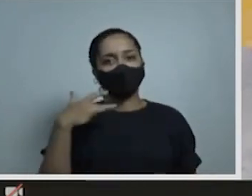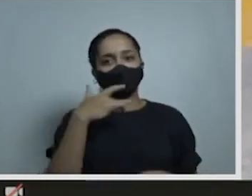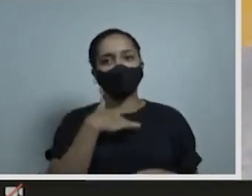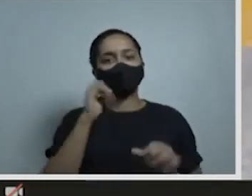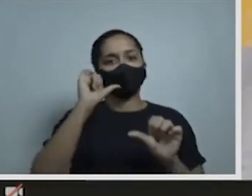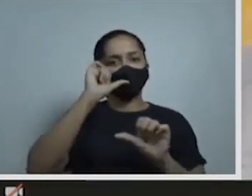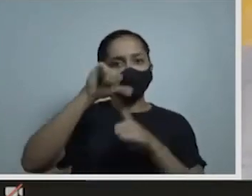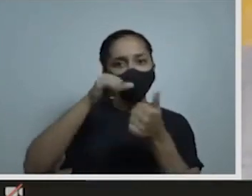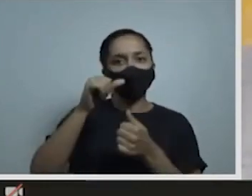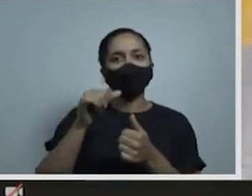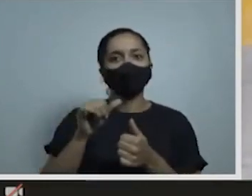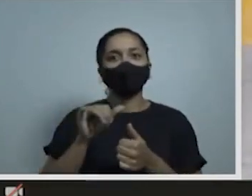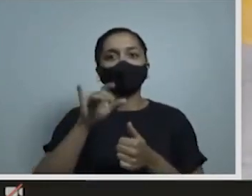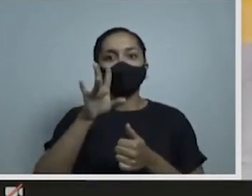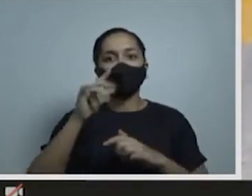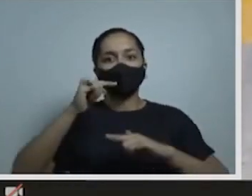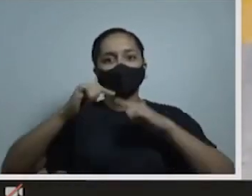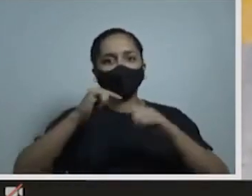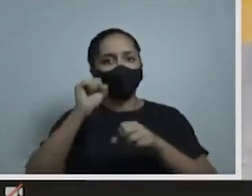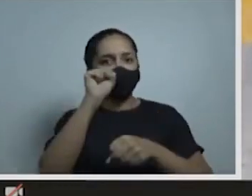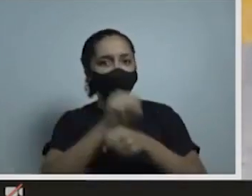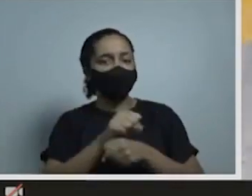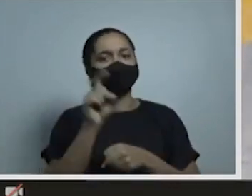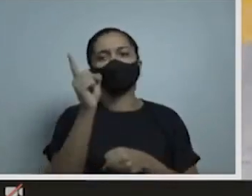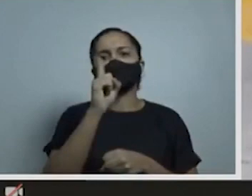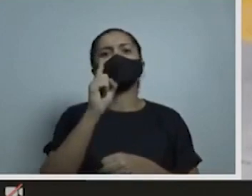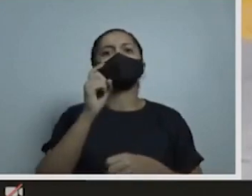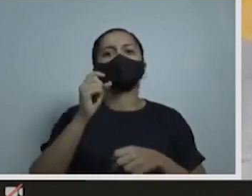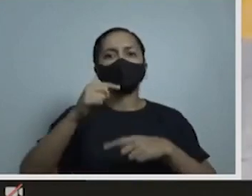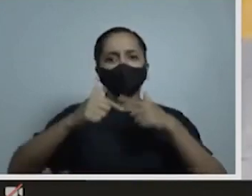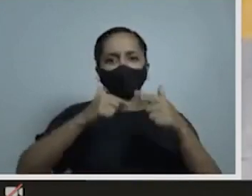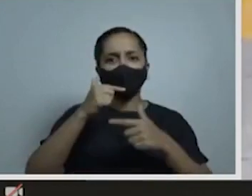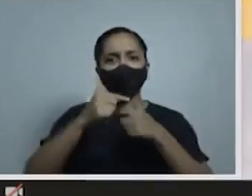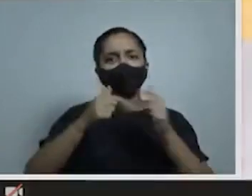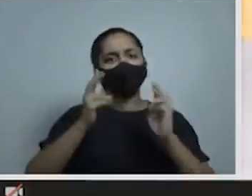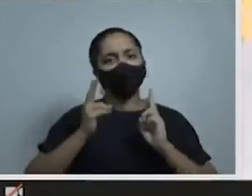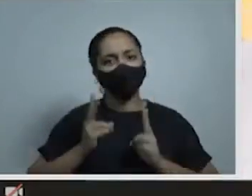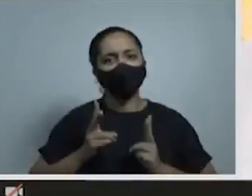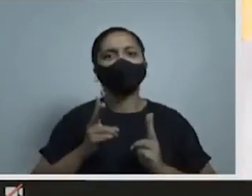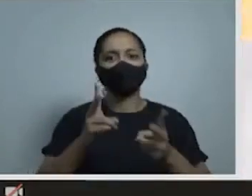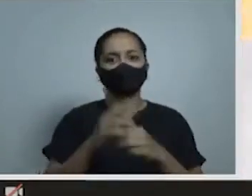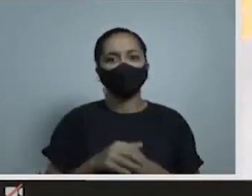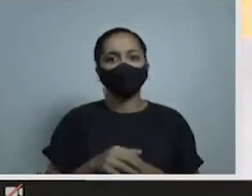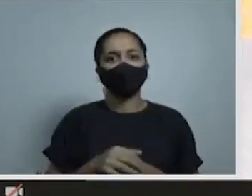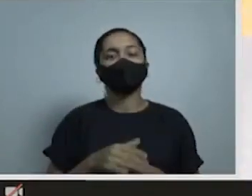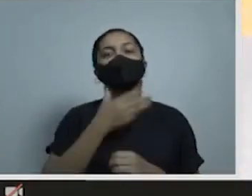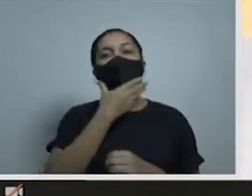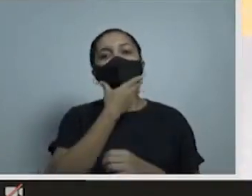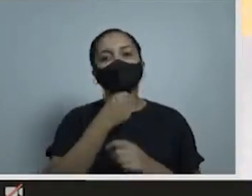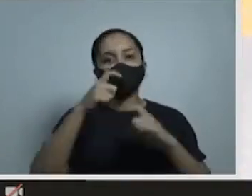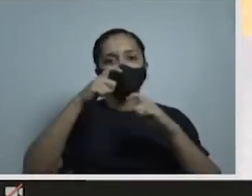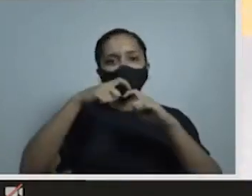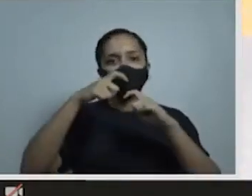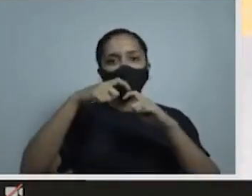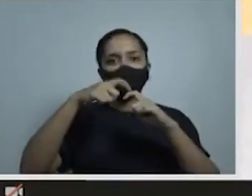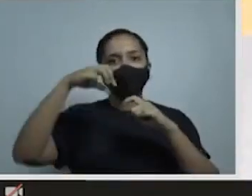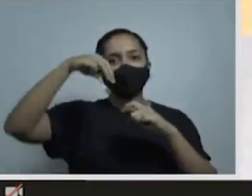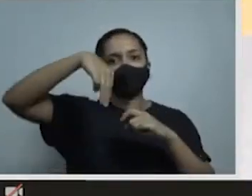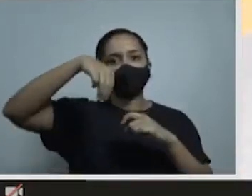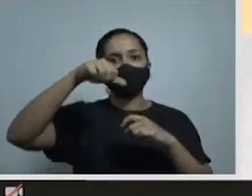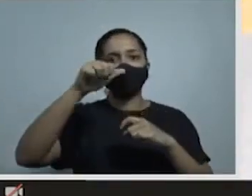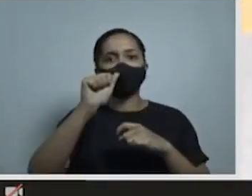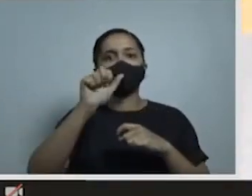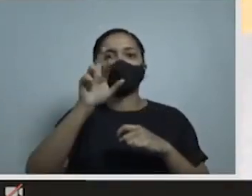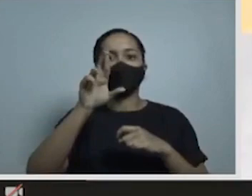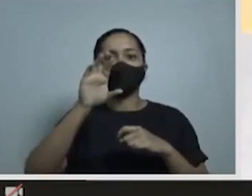trabalho. O doutor Marcelo Queiroga, ele reza na mesma cartilha,